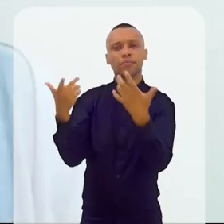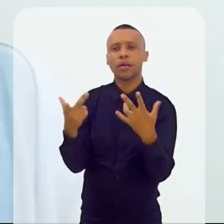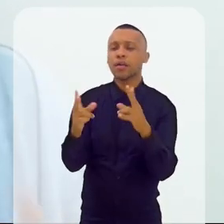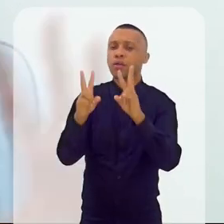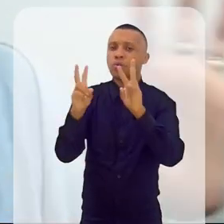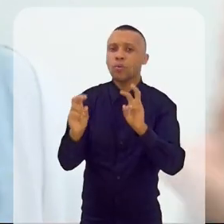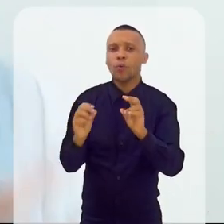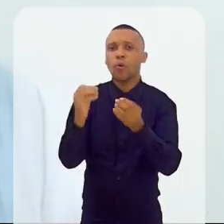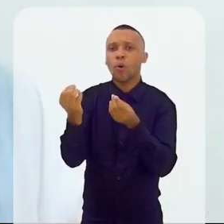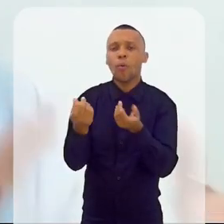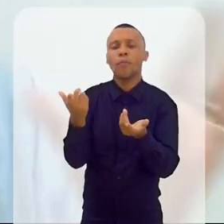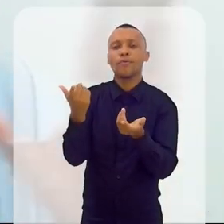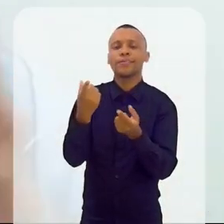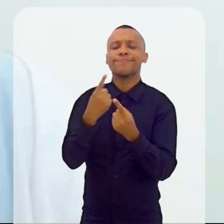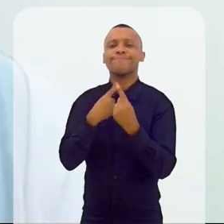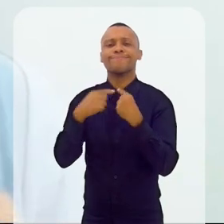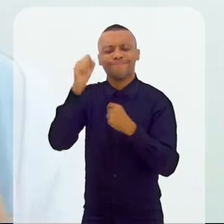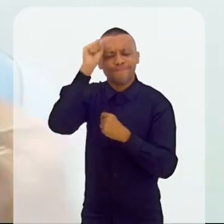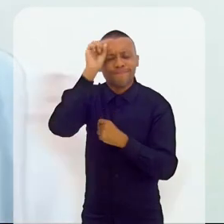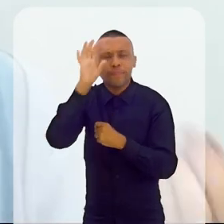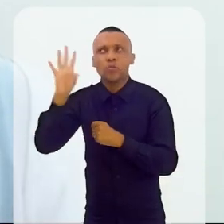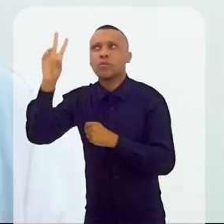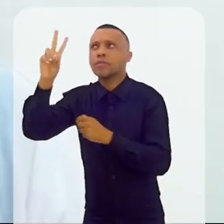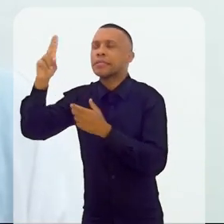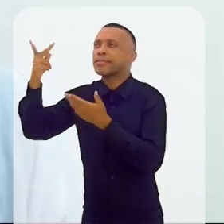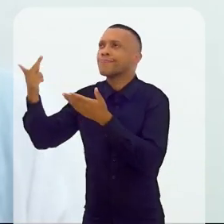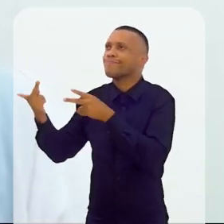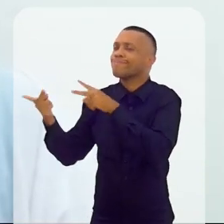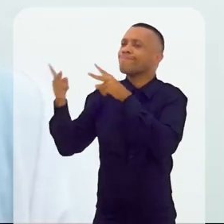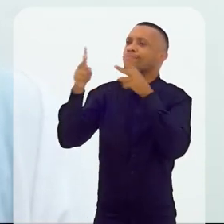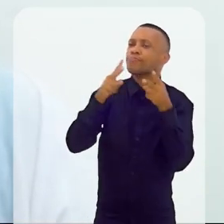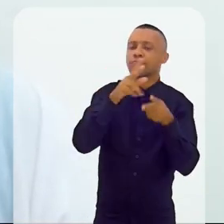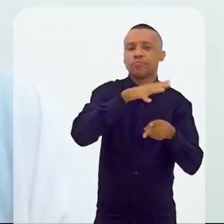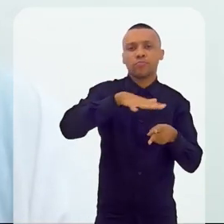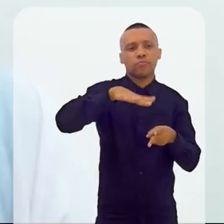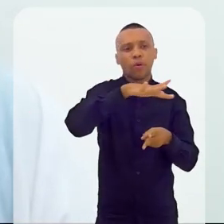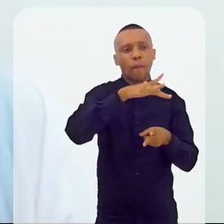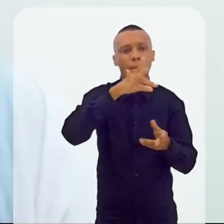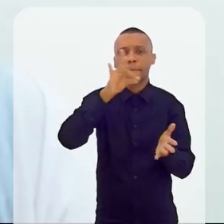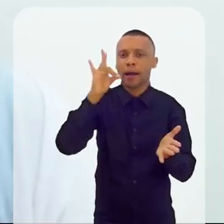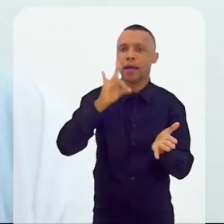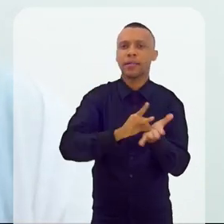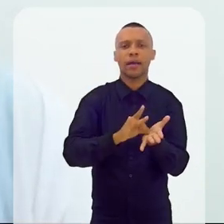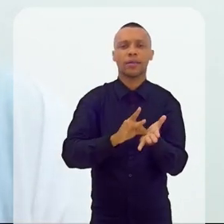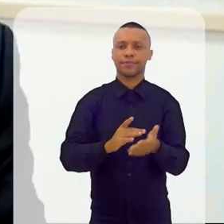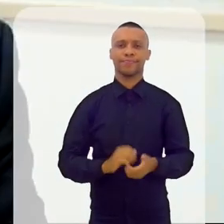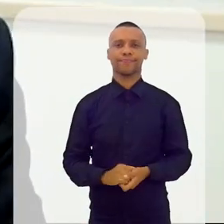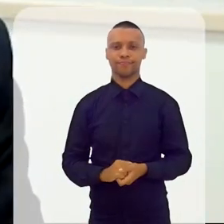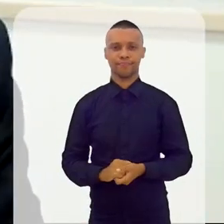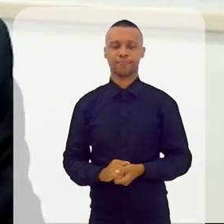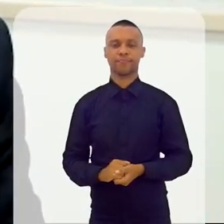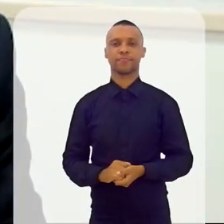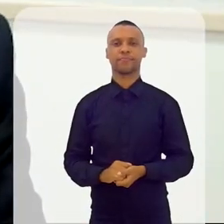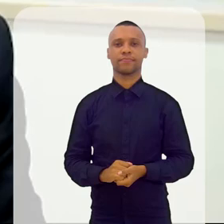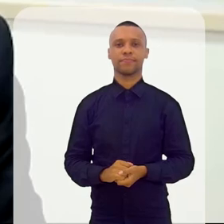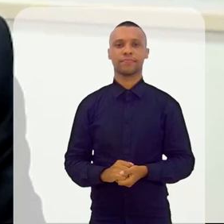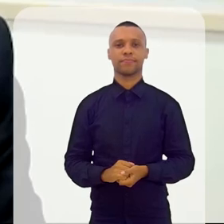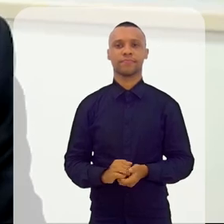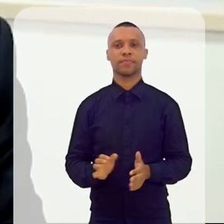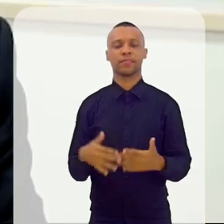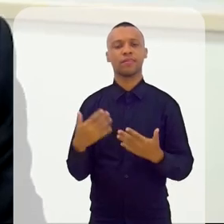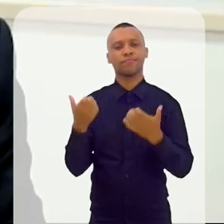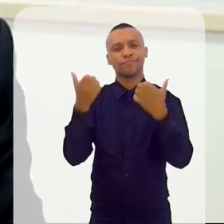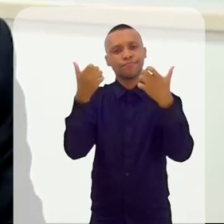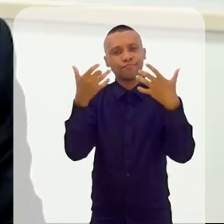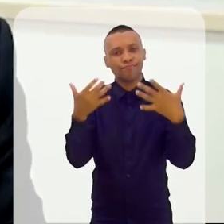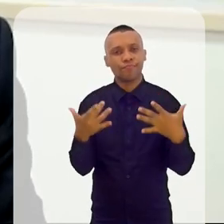de como é que foi traduzir o desejo para a realidade, O que estava no entorno disso, dessa ideia? Que bom. Bom, eu vou